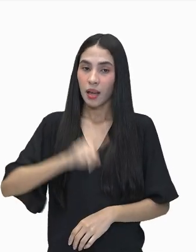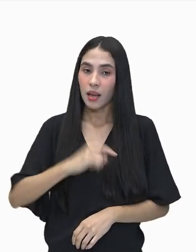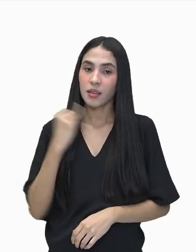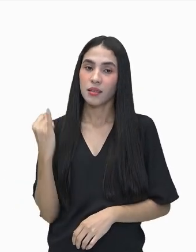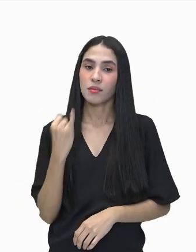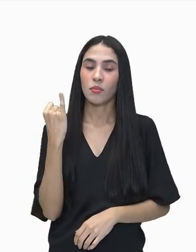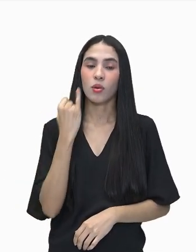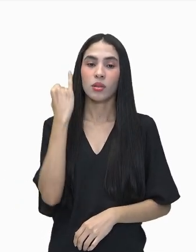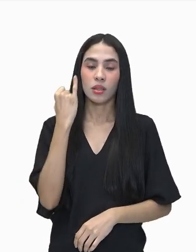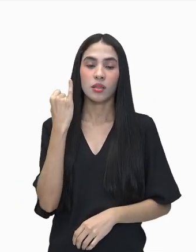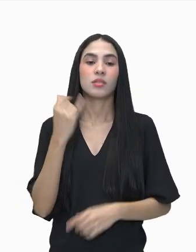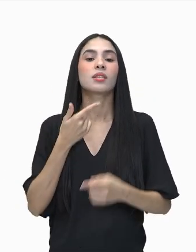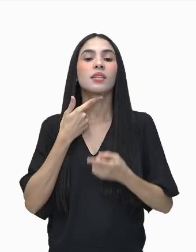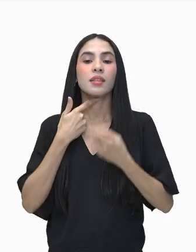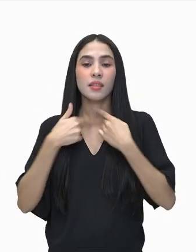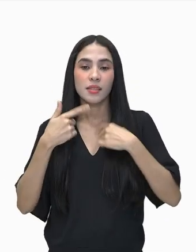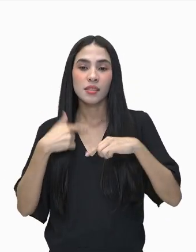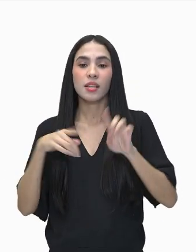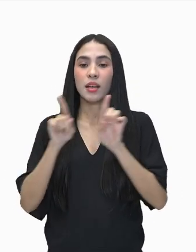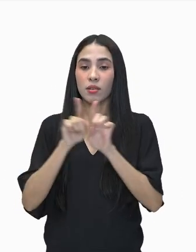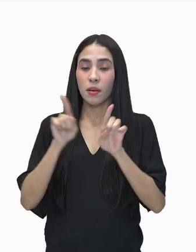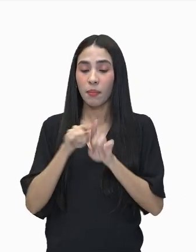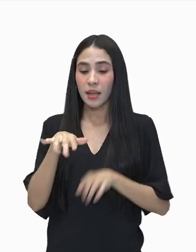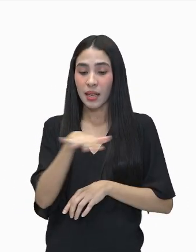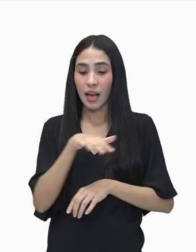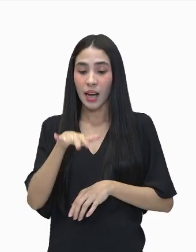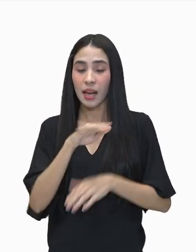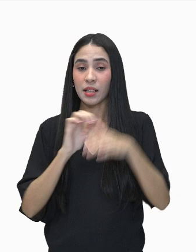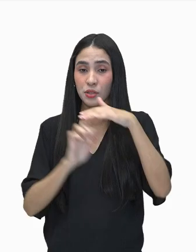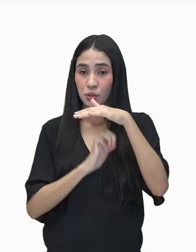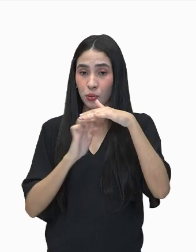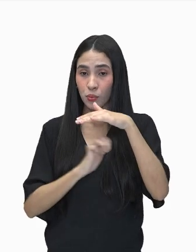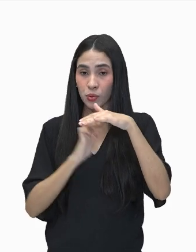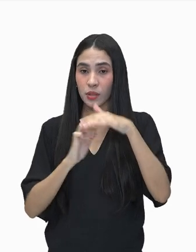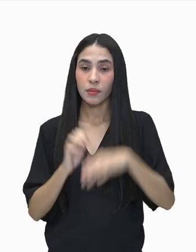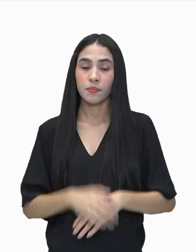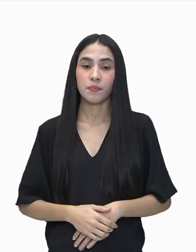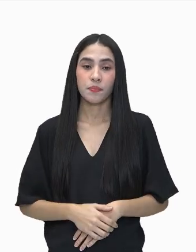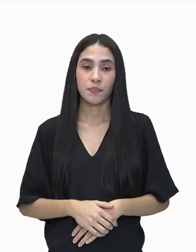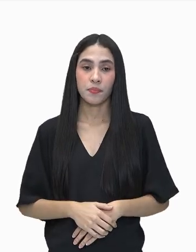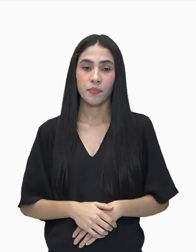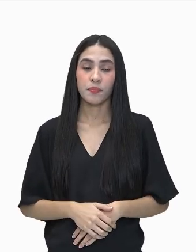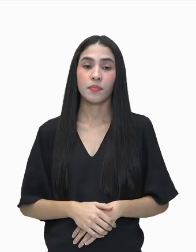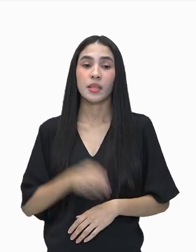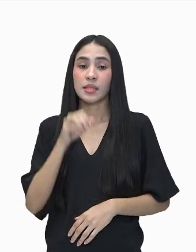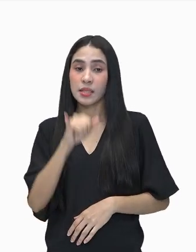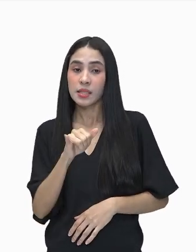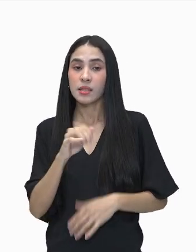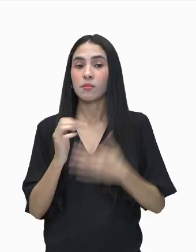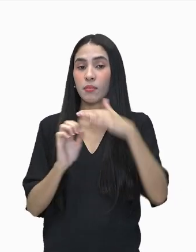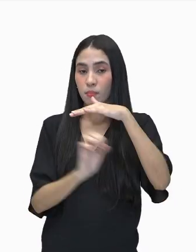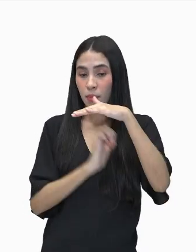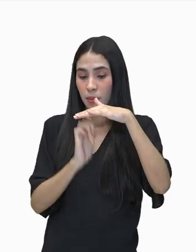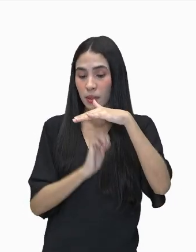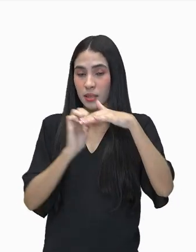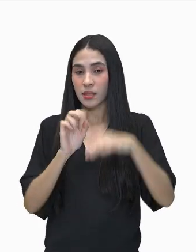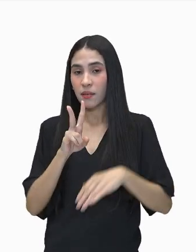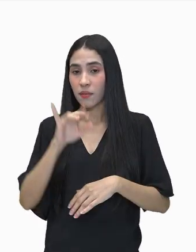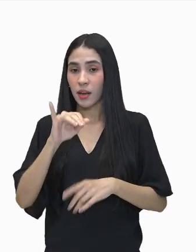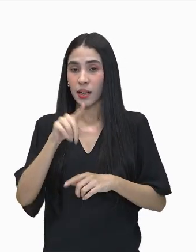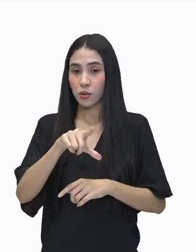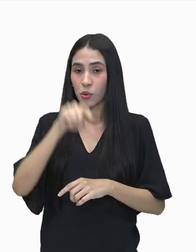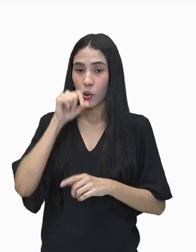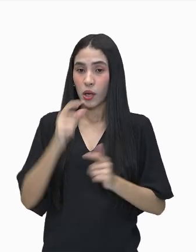desejável pela indústria. A isso equivale dizer que se uma indústria vai escolher um lugar para